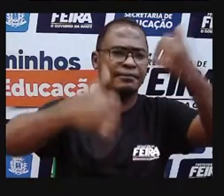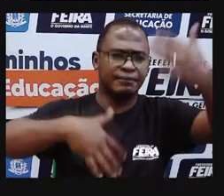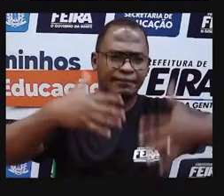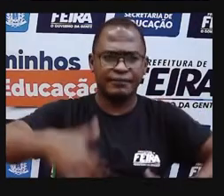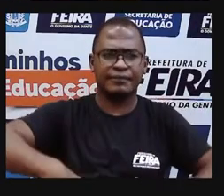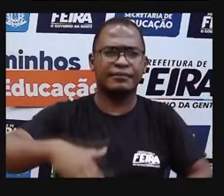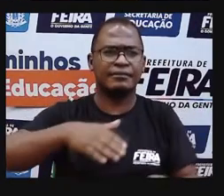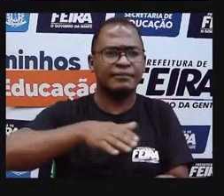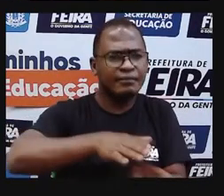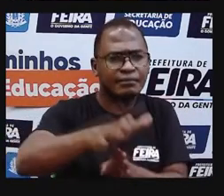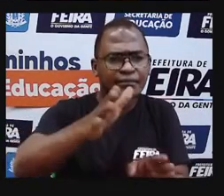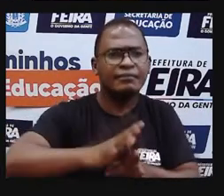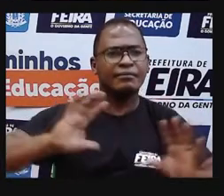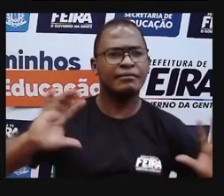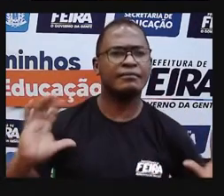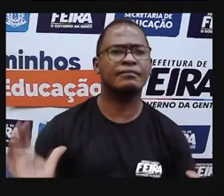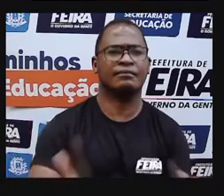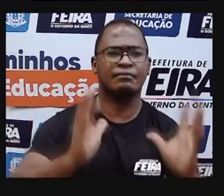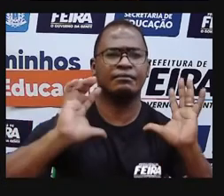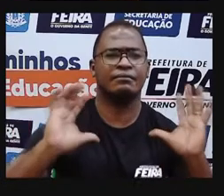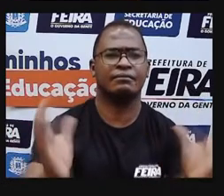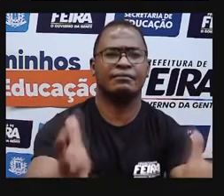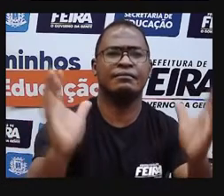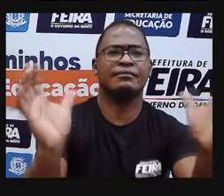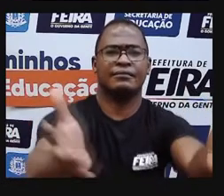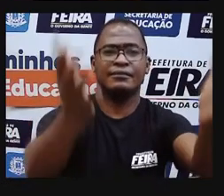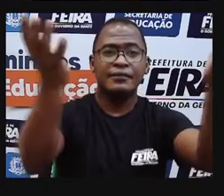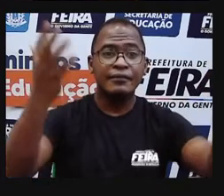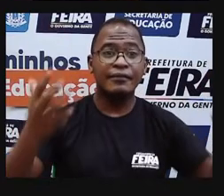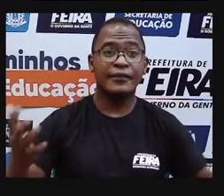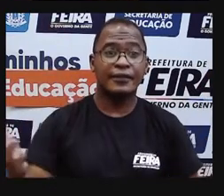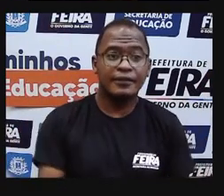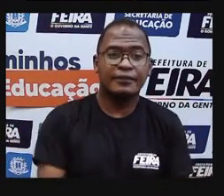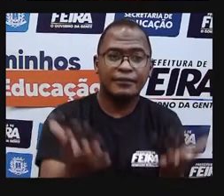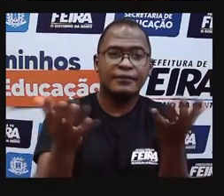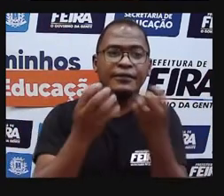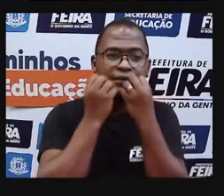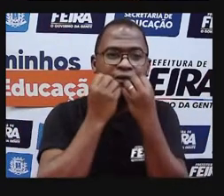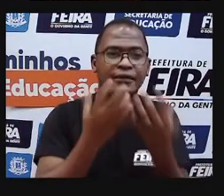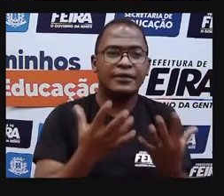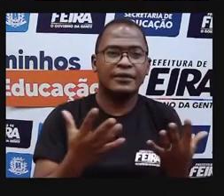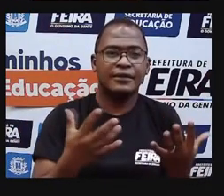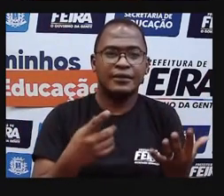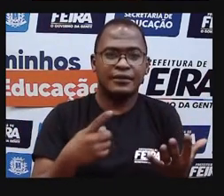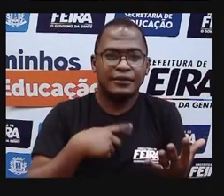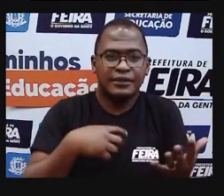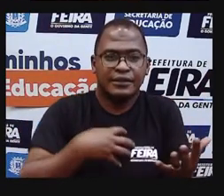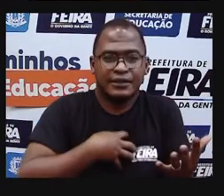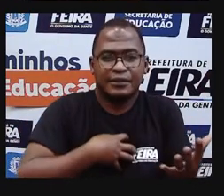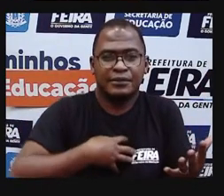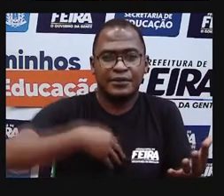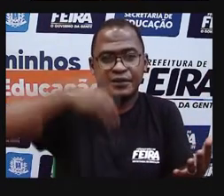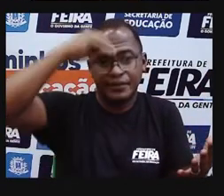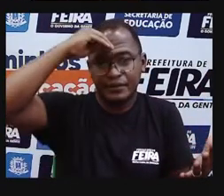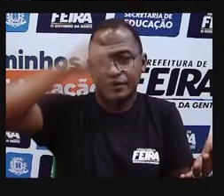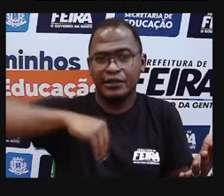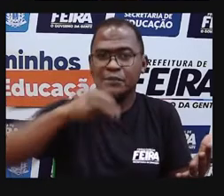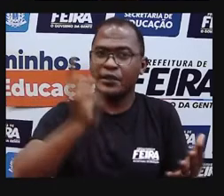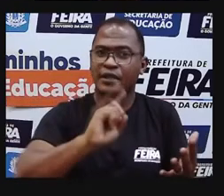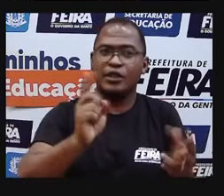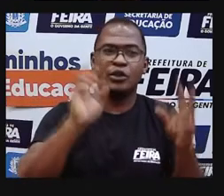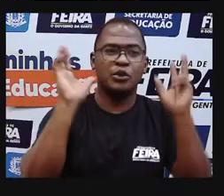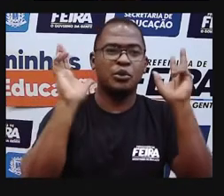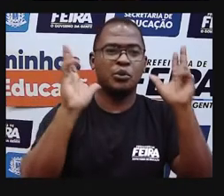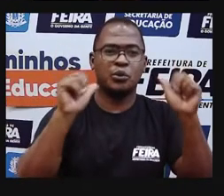mensagens de confiança, de otimismo, para que vocês não desistam de vocês, não desistam da